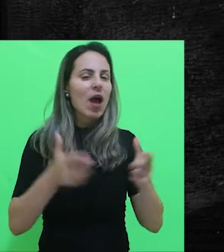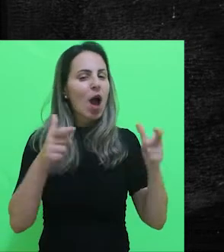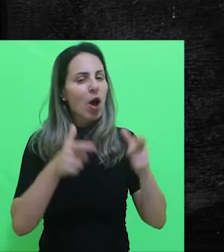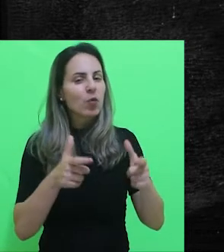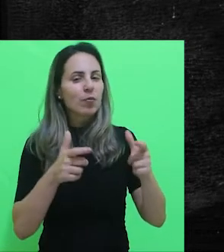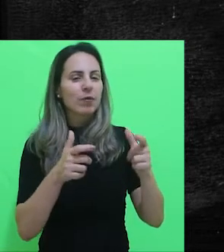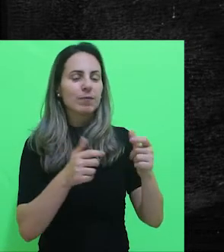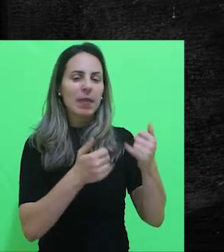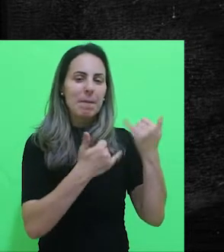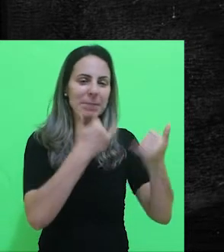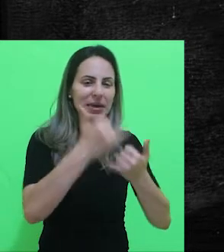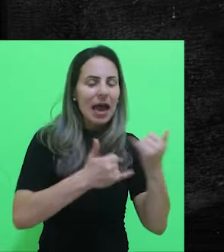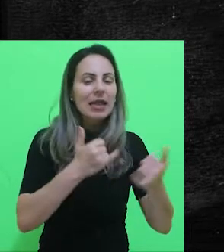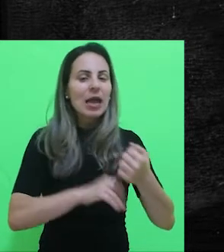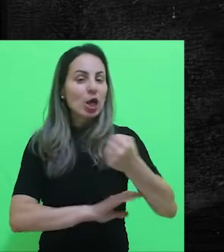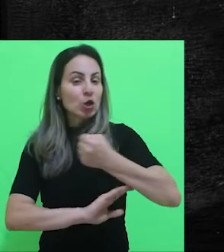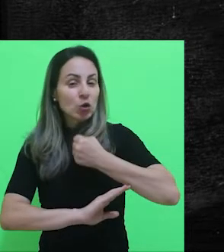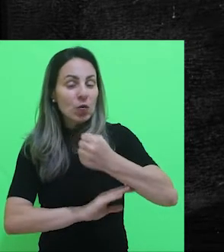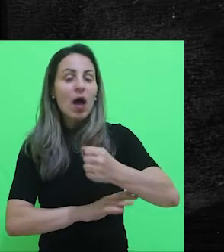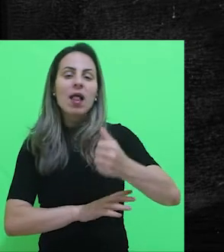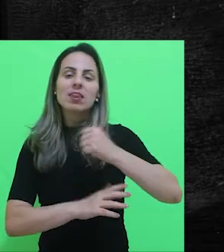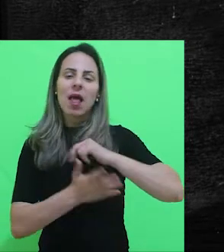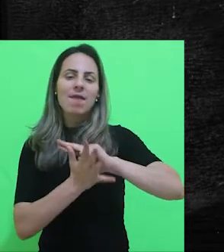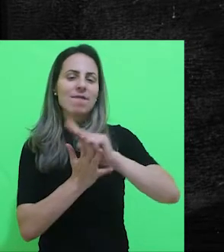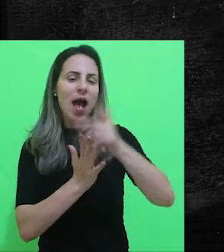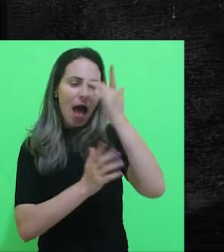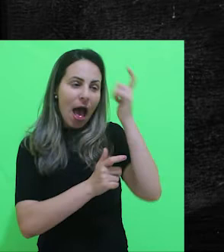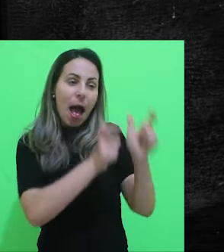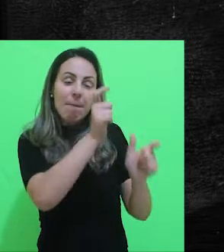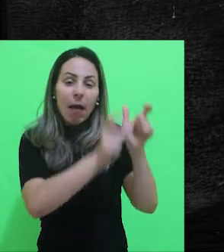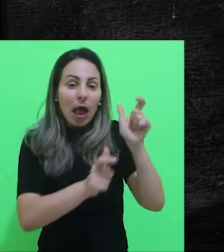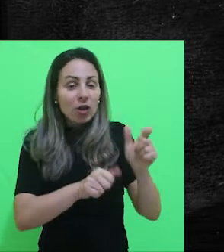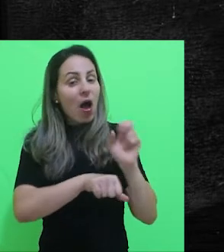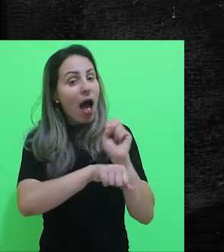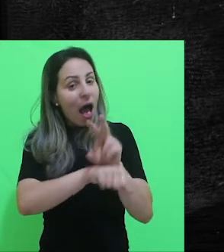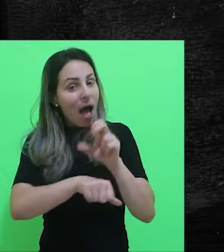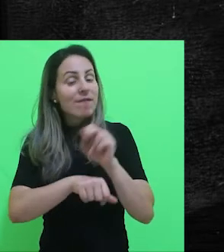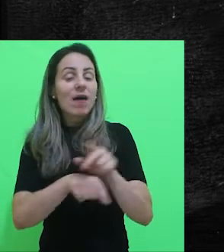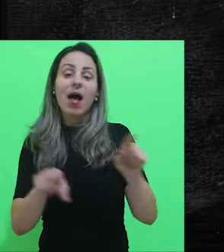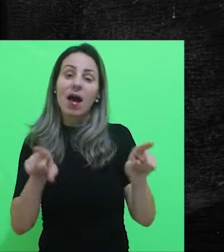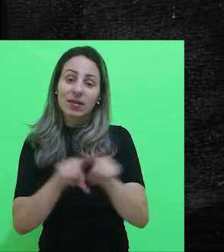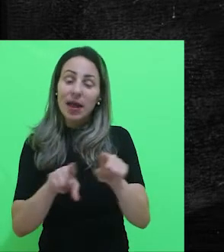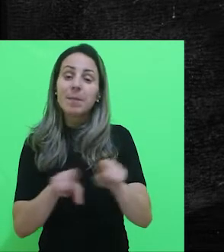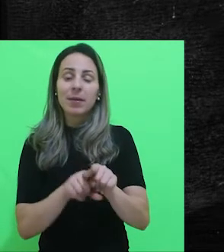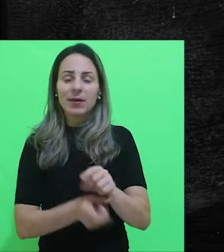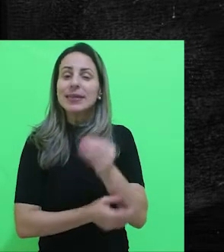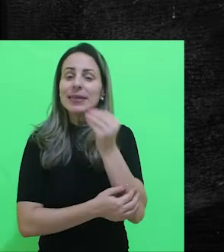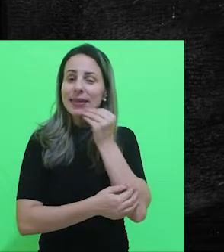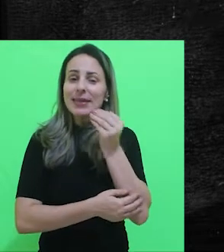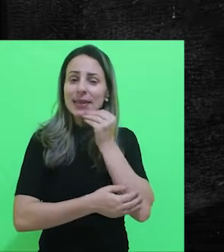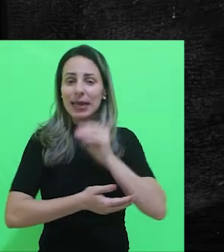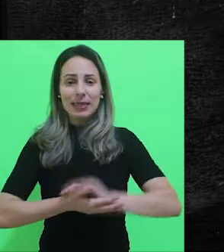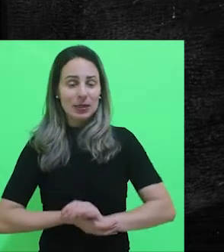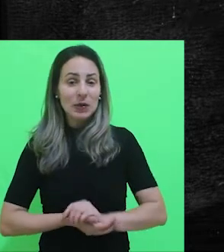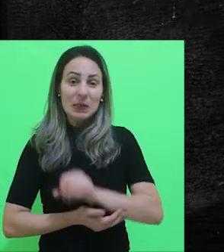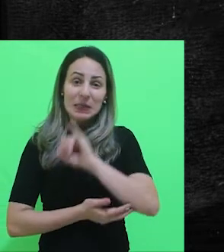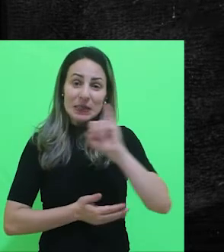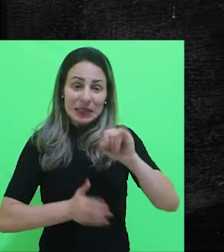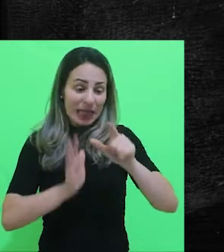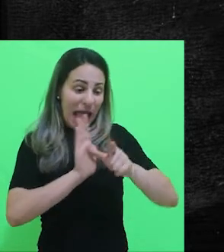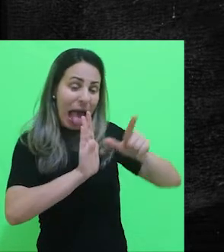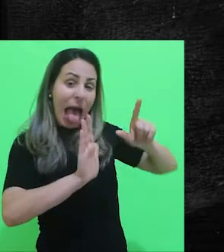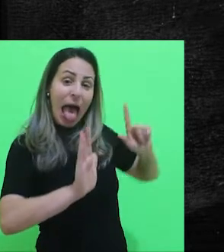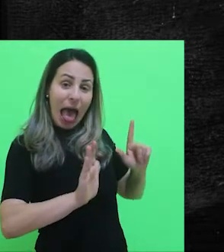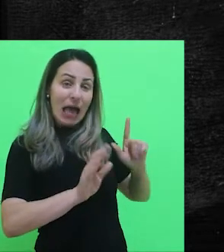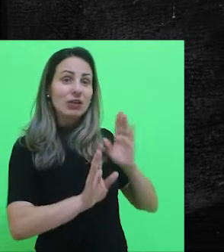processos seletivos, você terá muitos concorrentes, muitos candidatos, também ali naquele mesmo espaço. Se você chegar muito